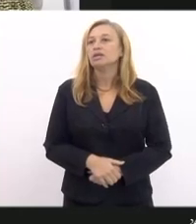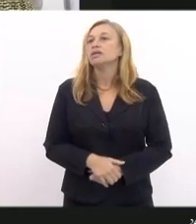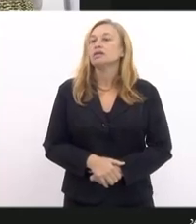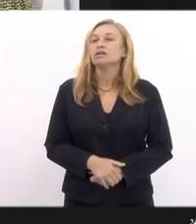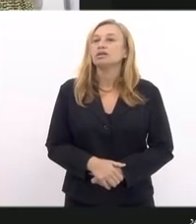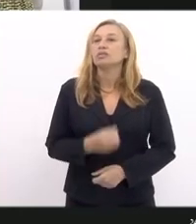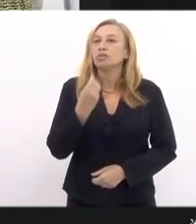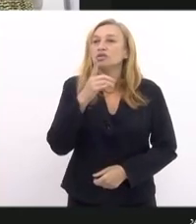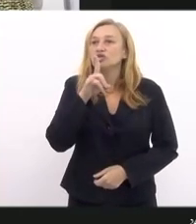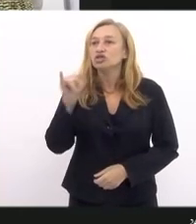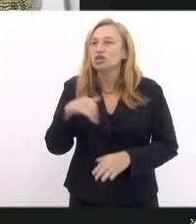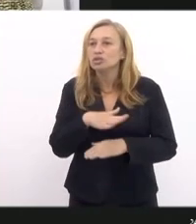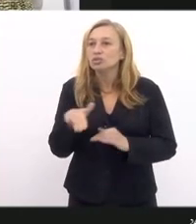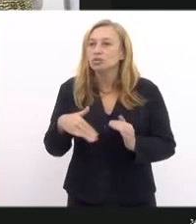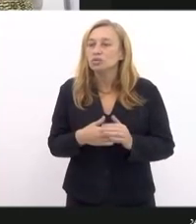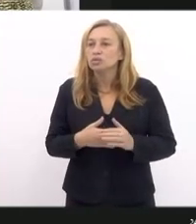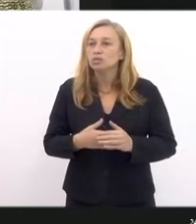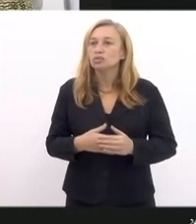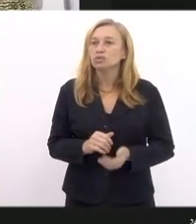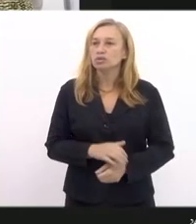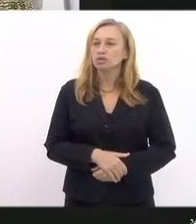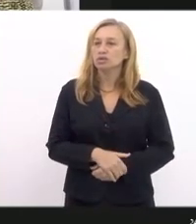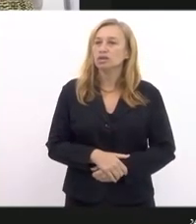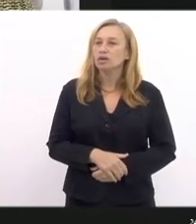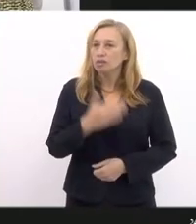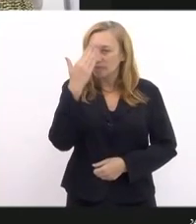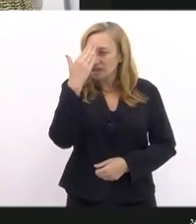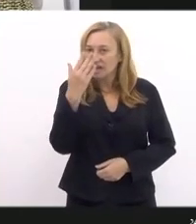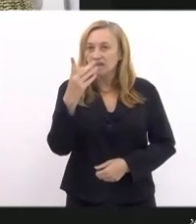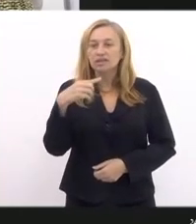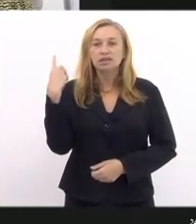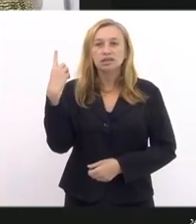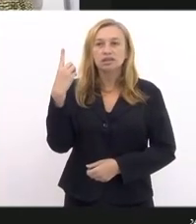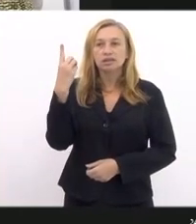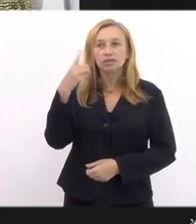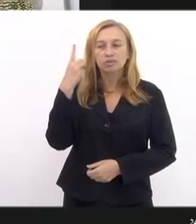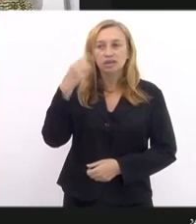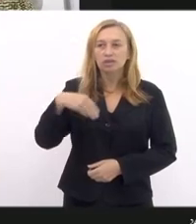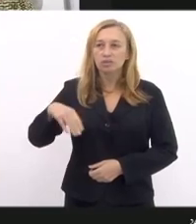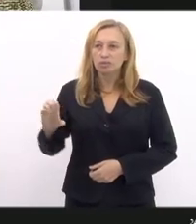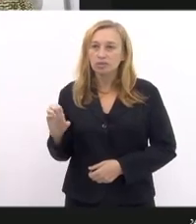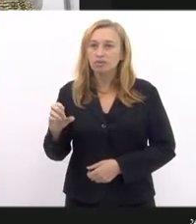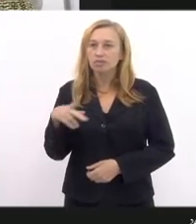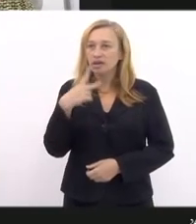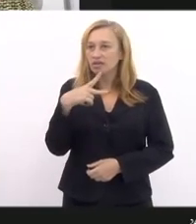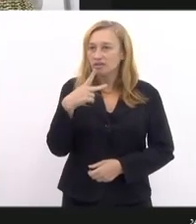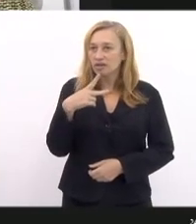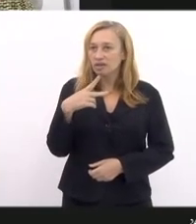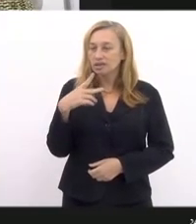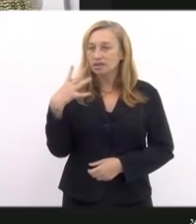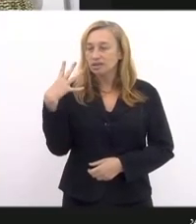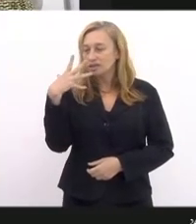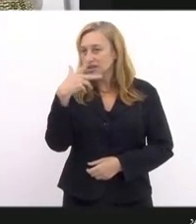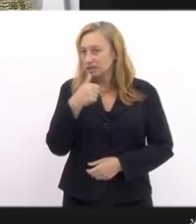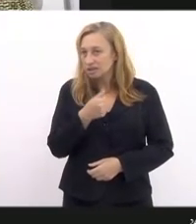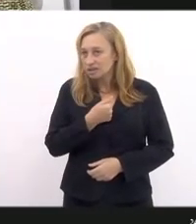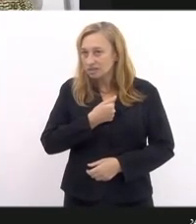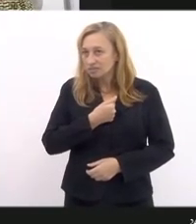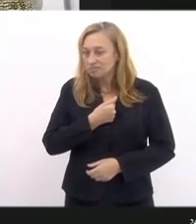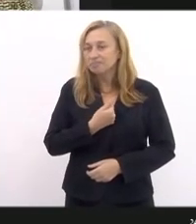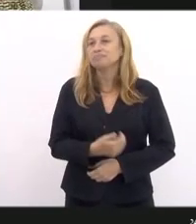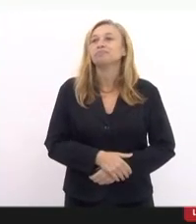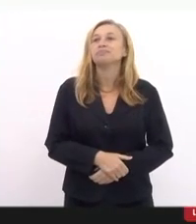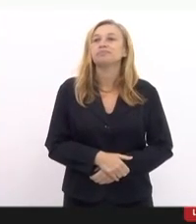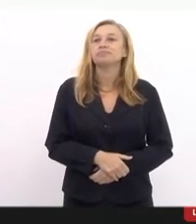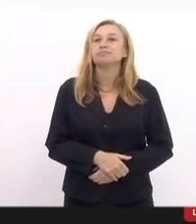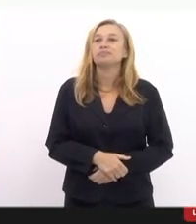Bom dia, bom dia a todas e todos e todos. Obrigada, deputado Carlos Mink, pelas palavras muito generosas e pela oportunidade.